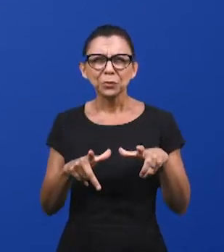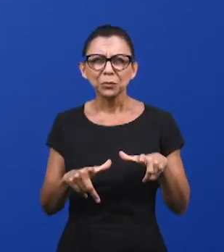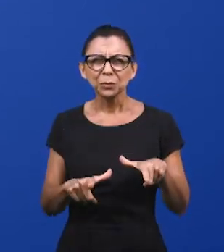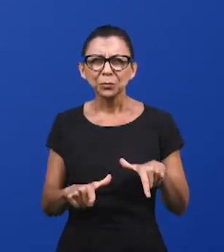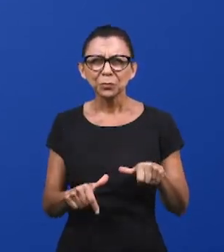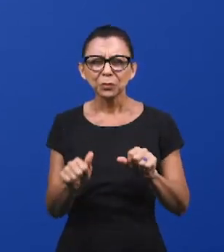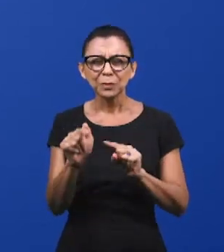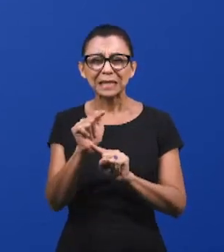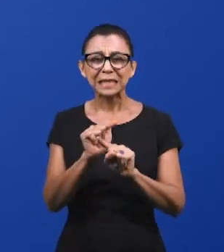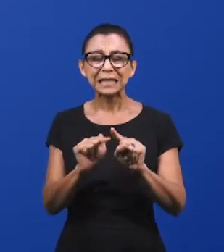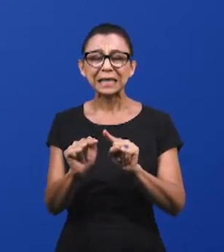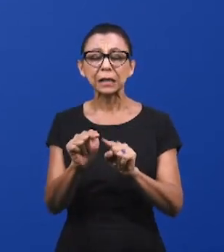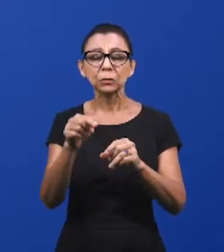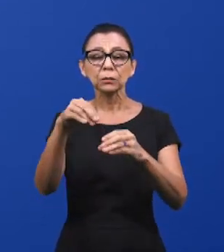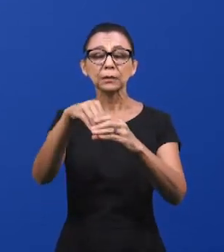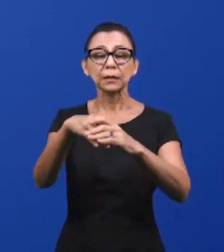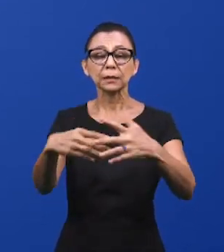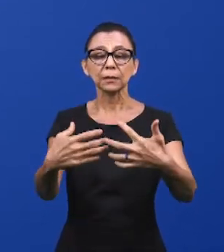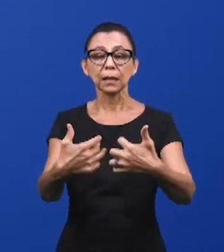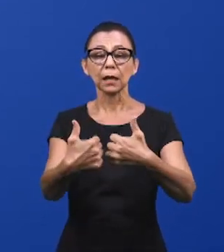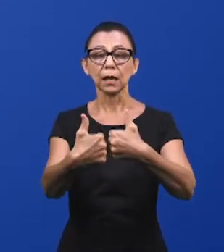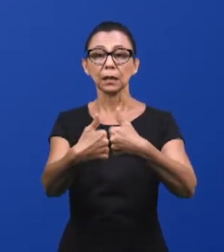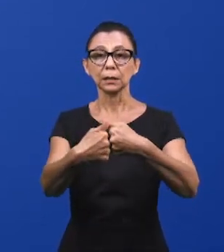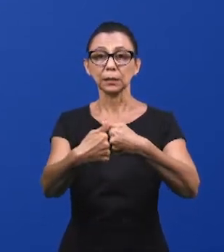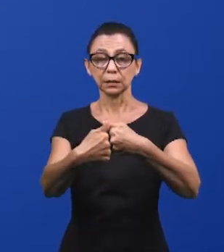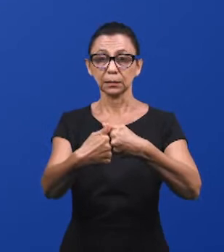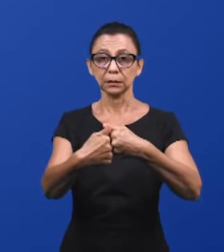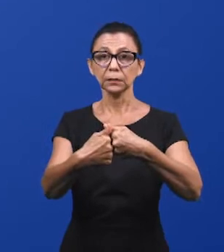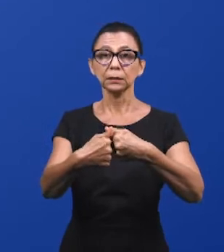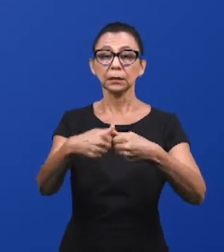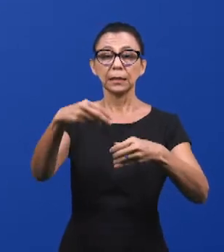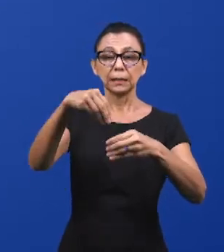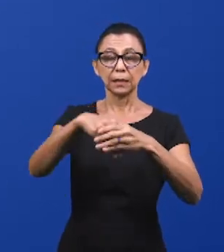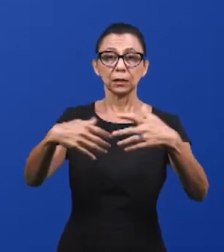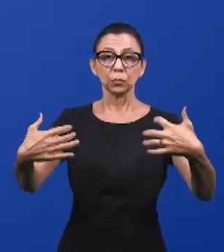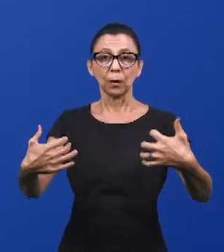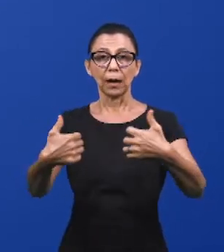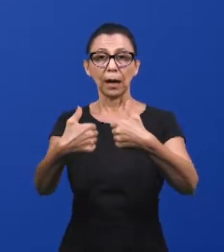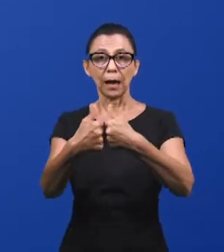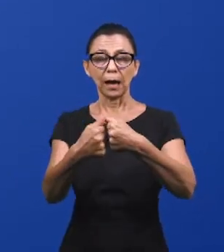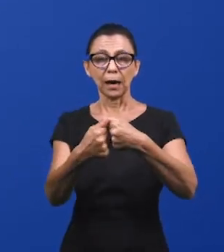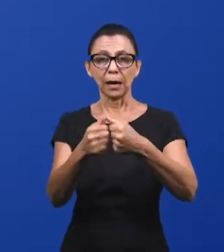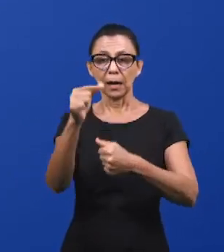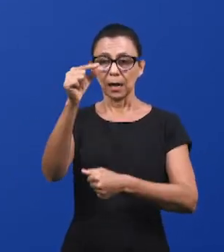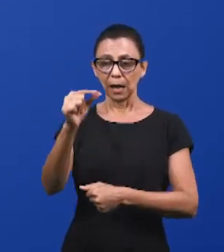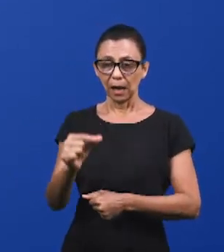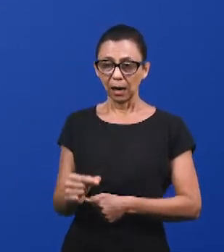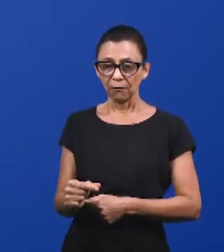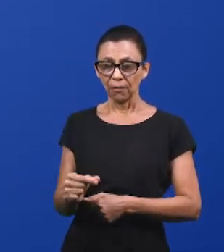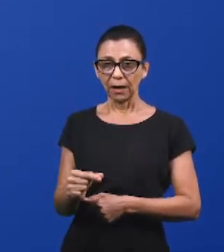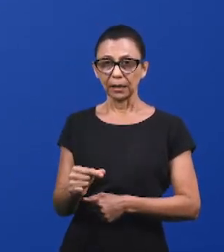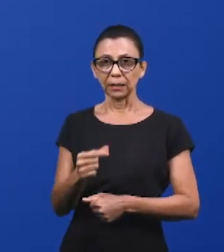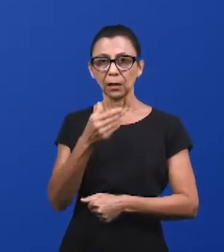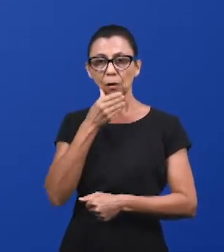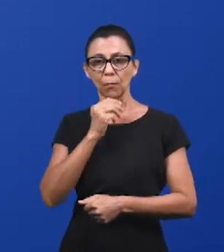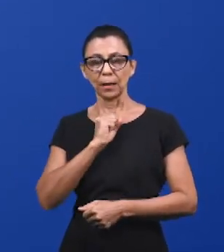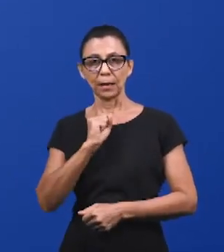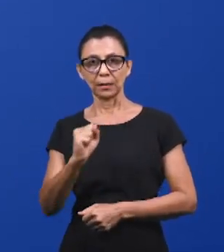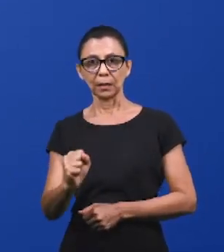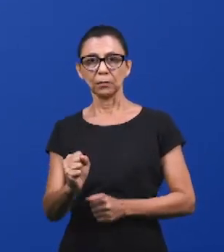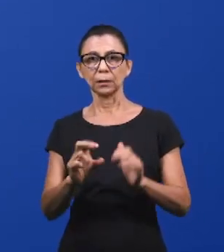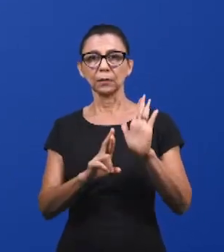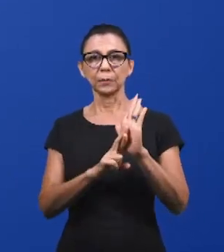Aliança, onde dentro havia a vara de arão, que tipificava o Espírito Santo,